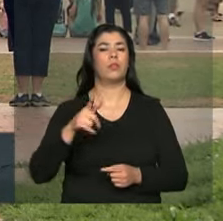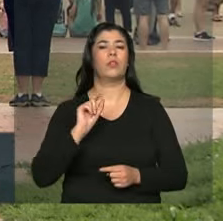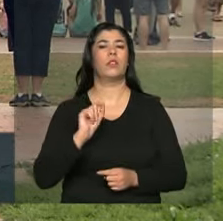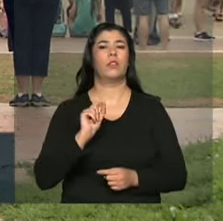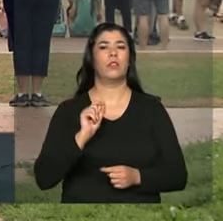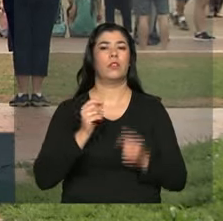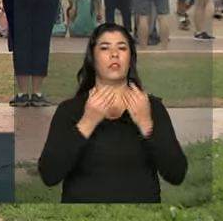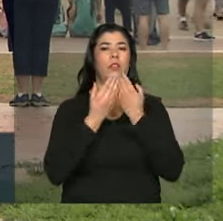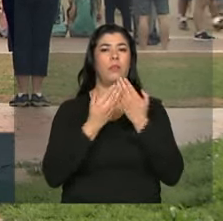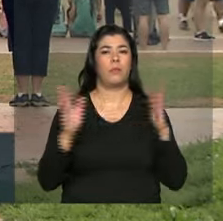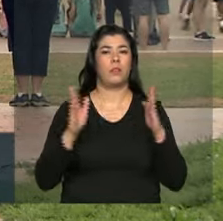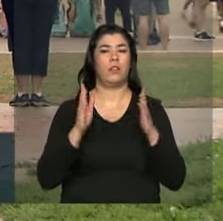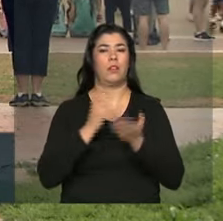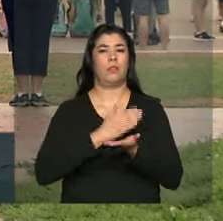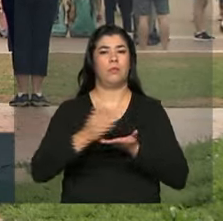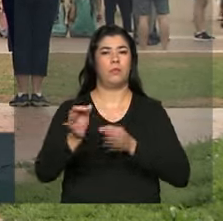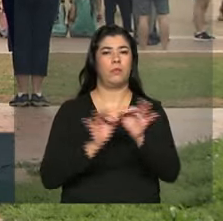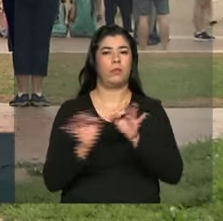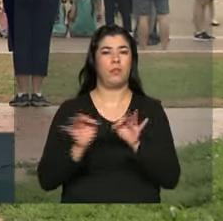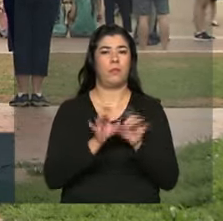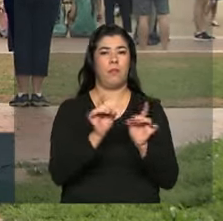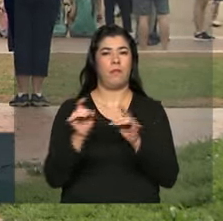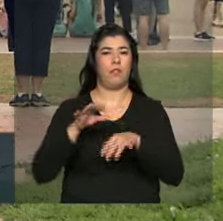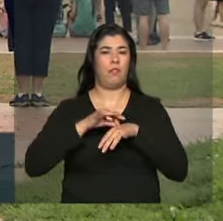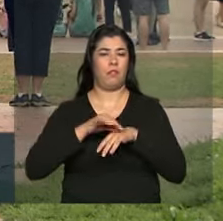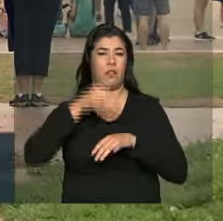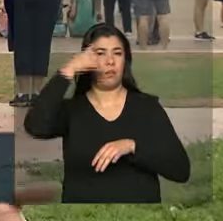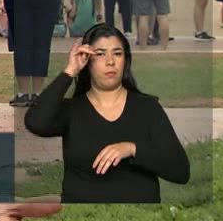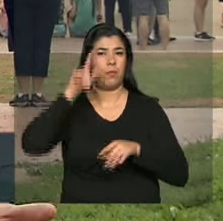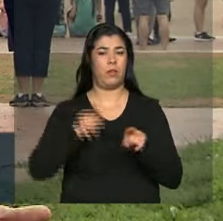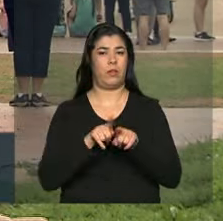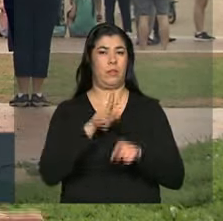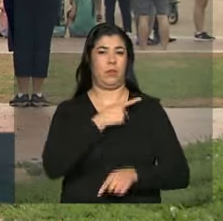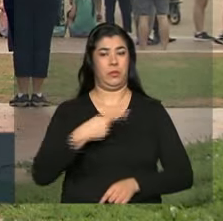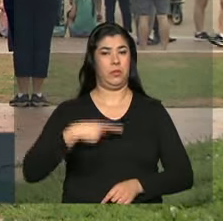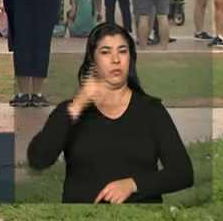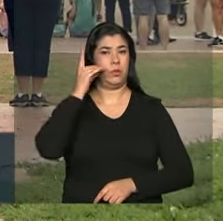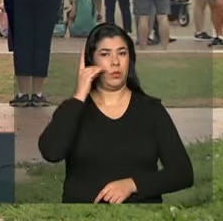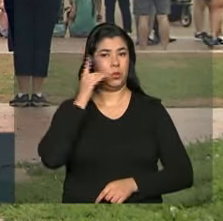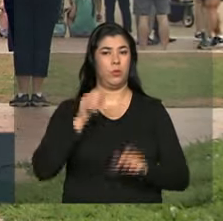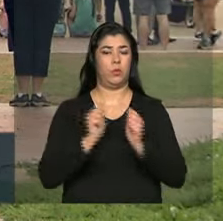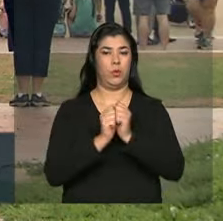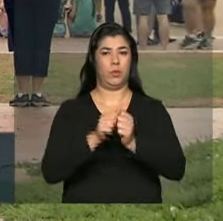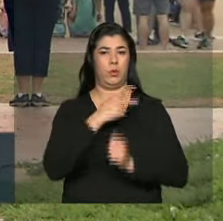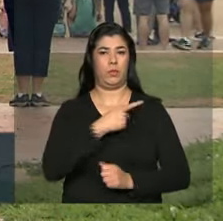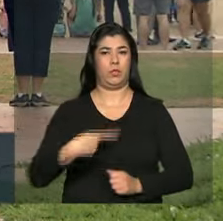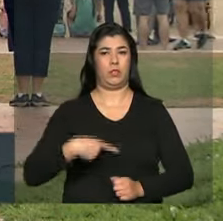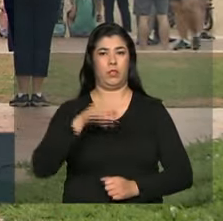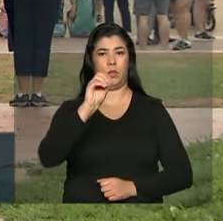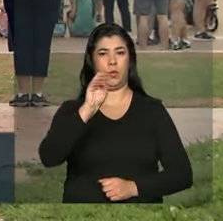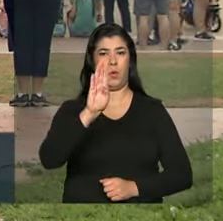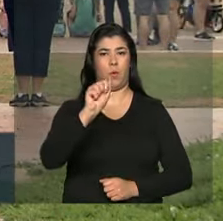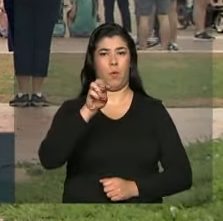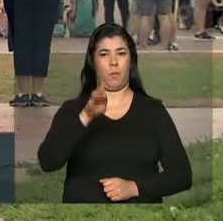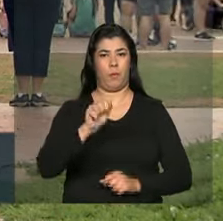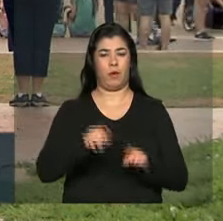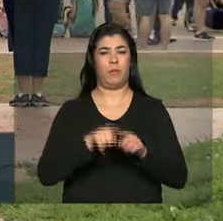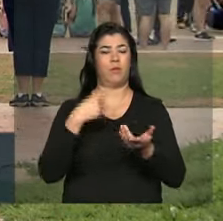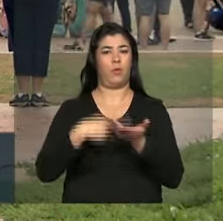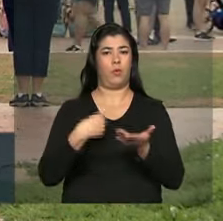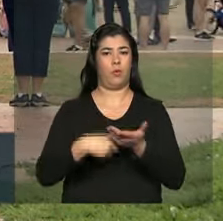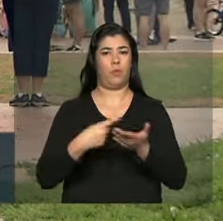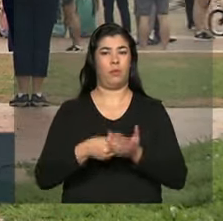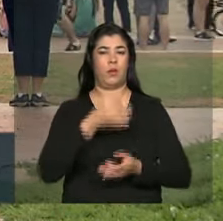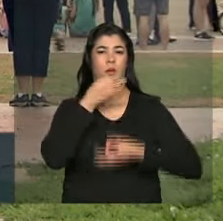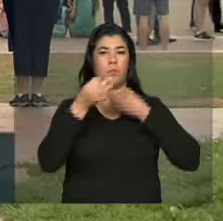abertura do mercado americano para a carne bovina brasileira. Dilma Rousseff e Barack Obama também devem acertar uma posição